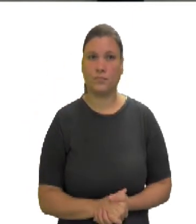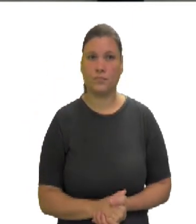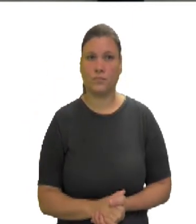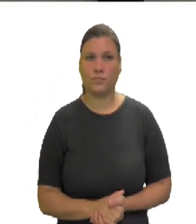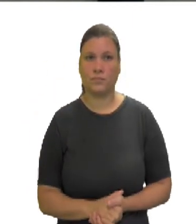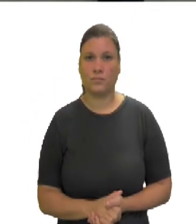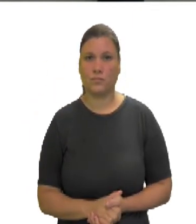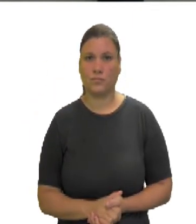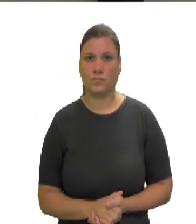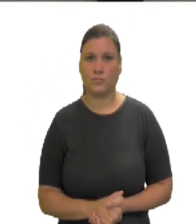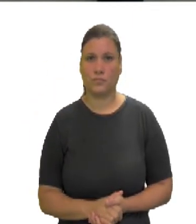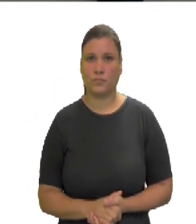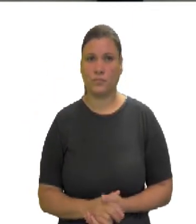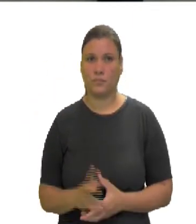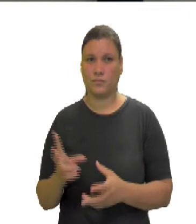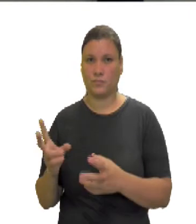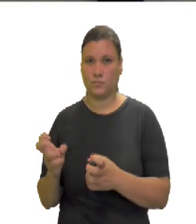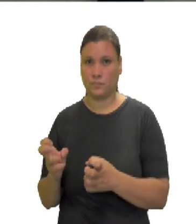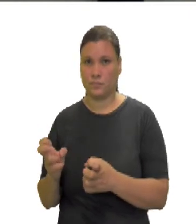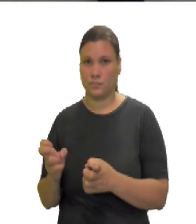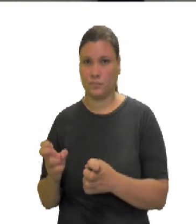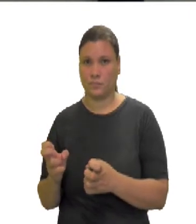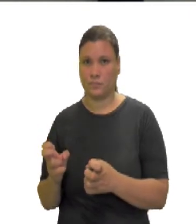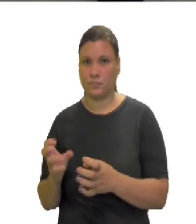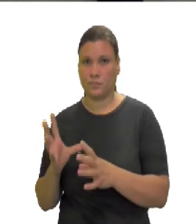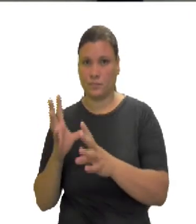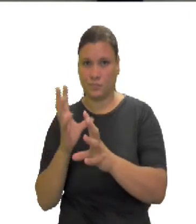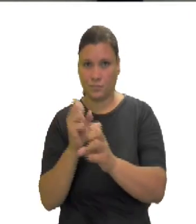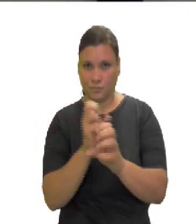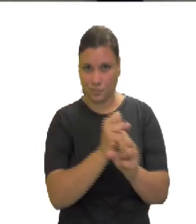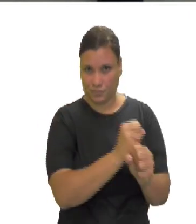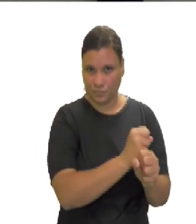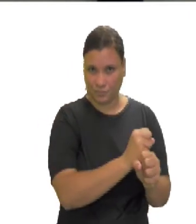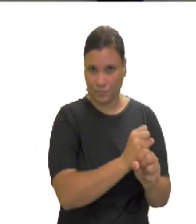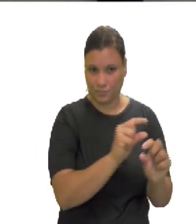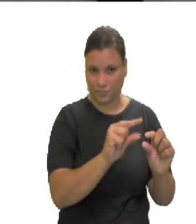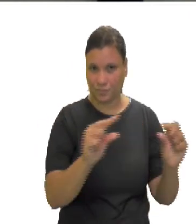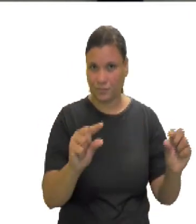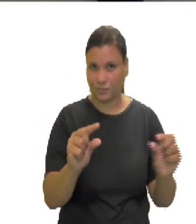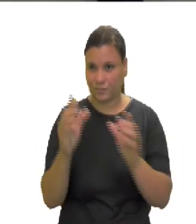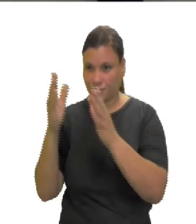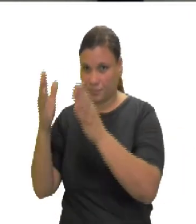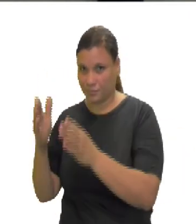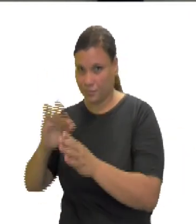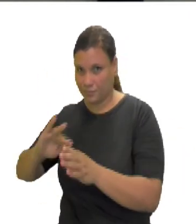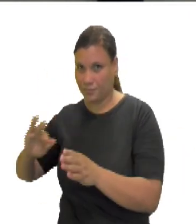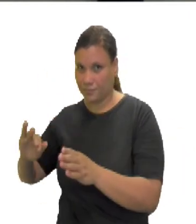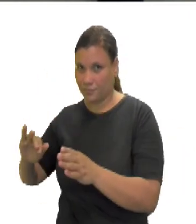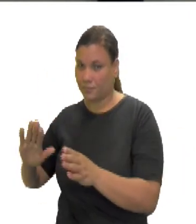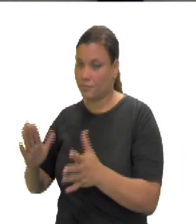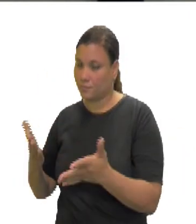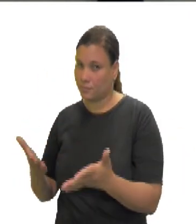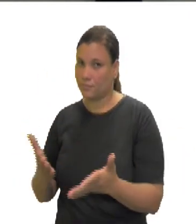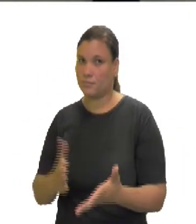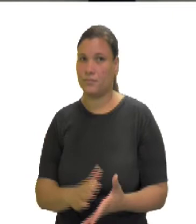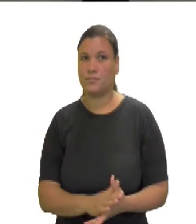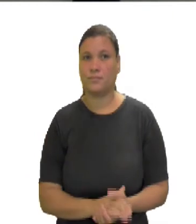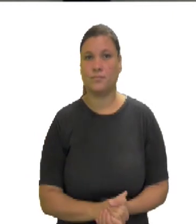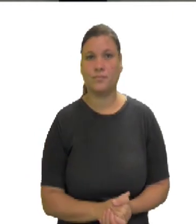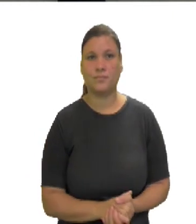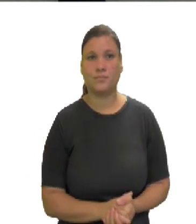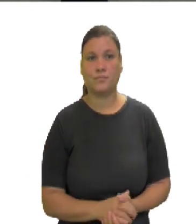tenho 10, 10 menos 4, 6, 5 menos 2, 3, 1. 1